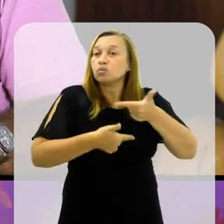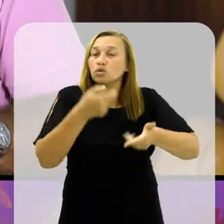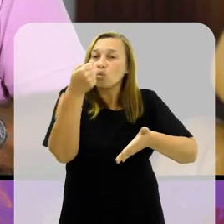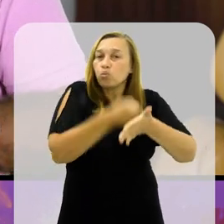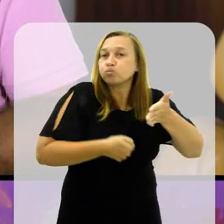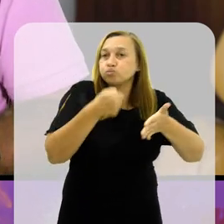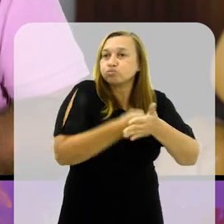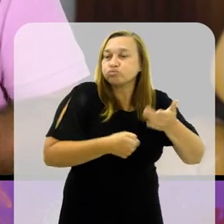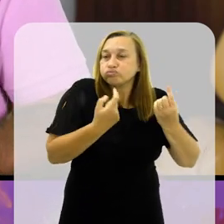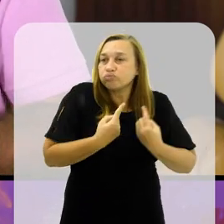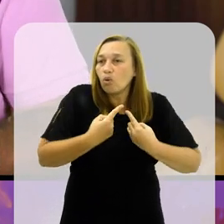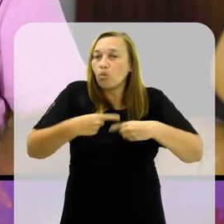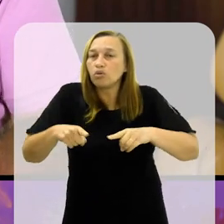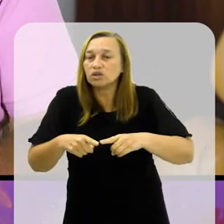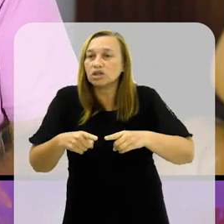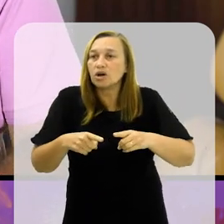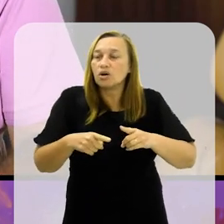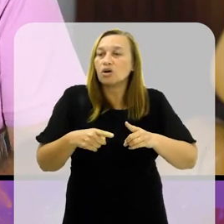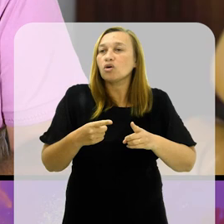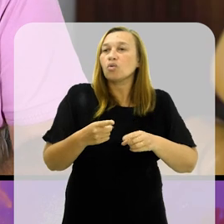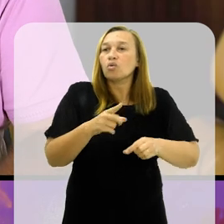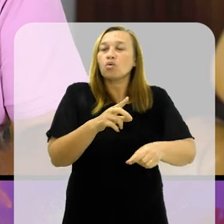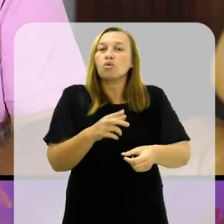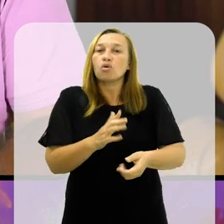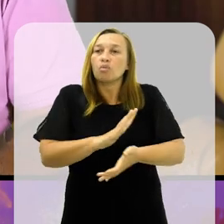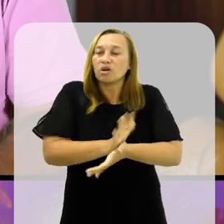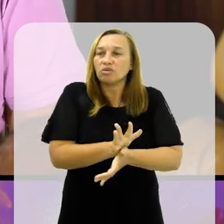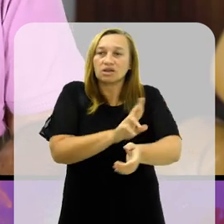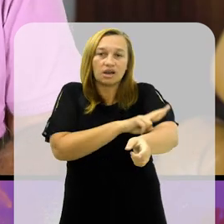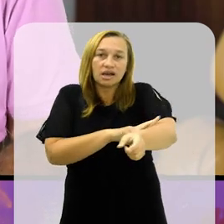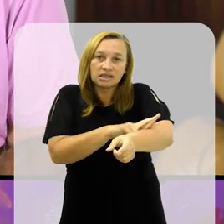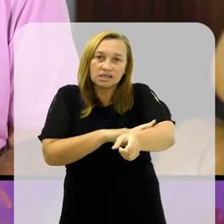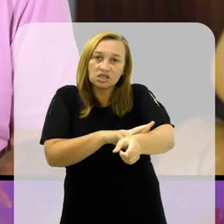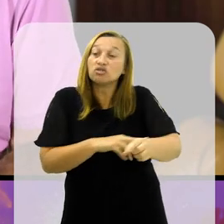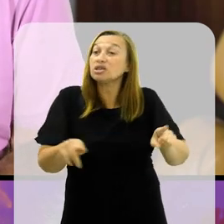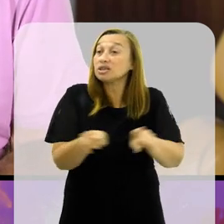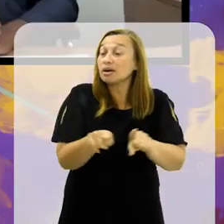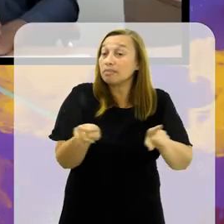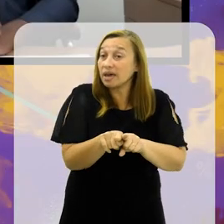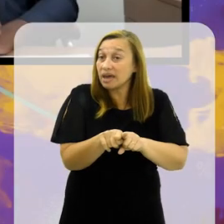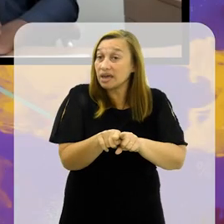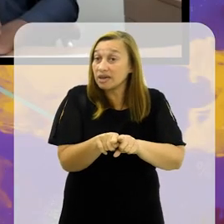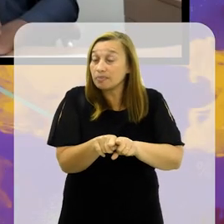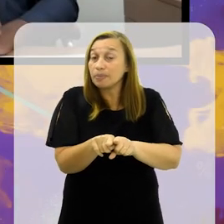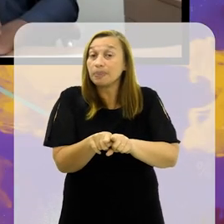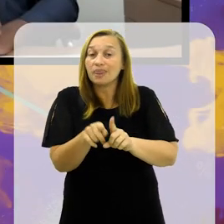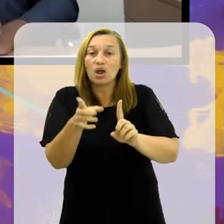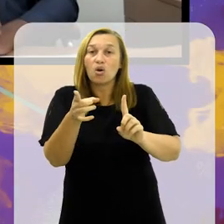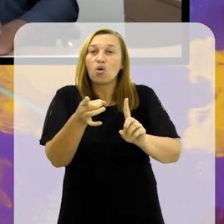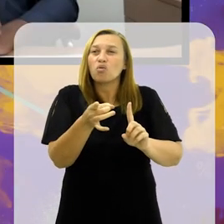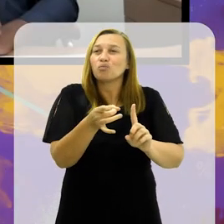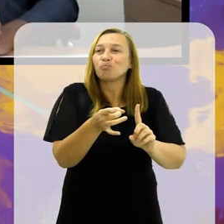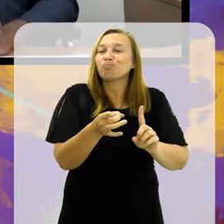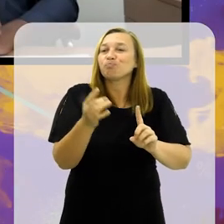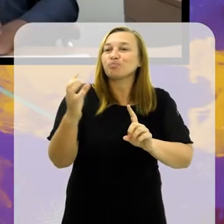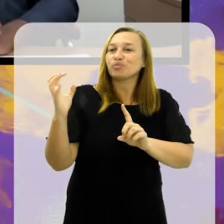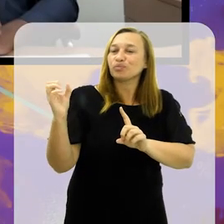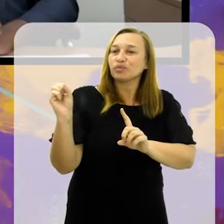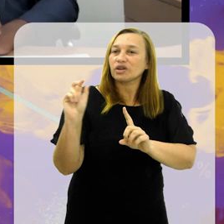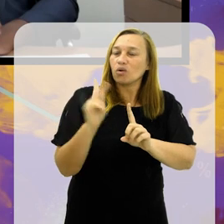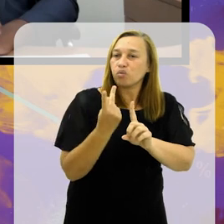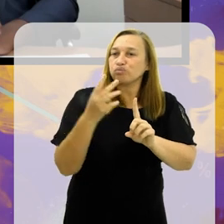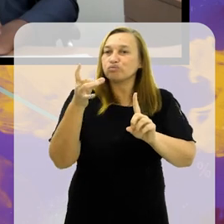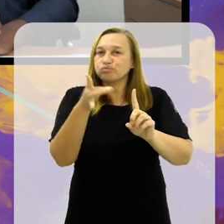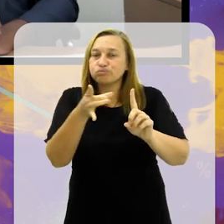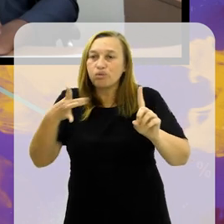racismo e a homofobia. Isso é importantíssimo. Porque o governo, seja